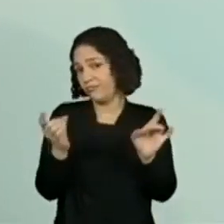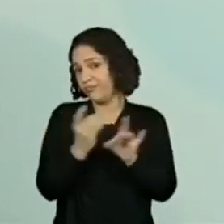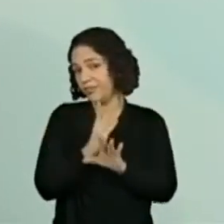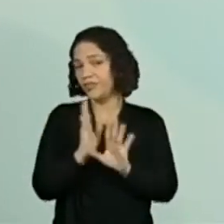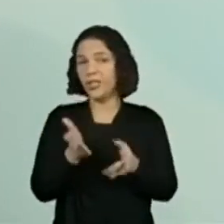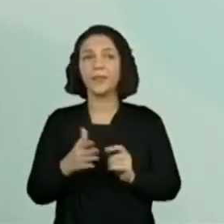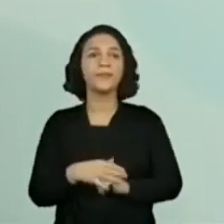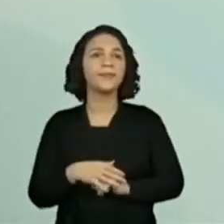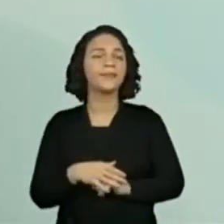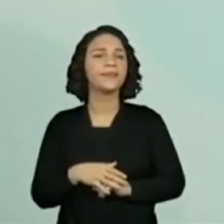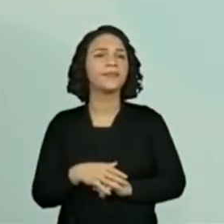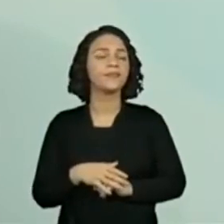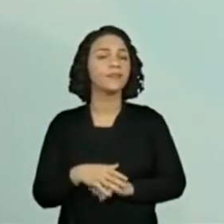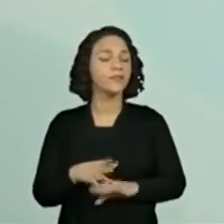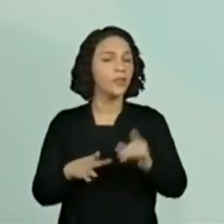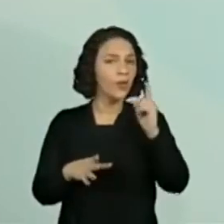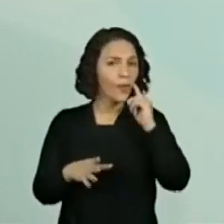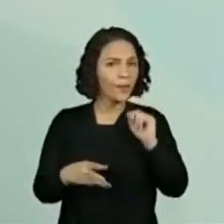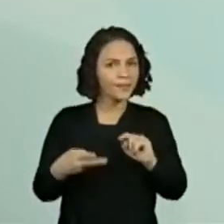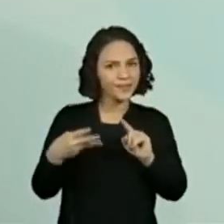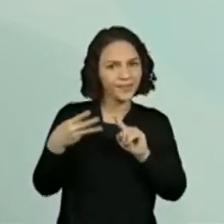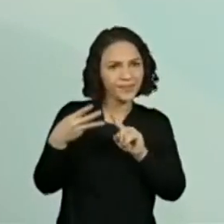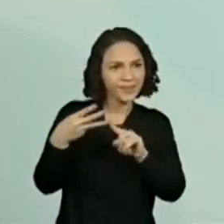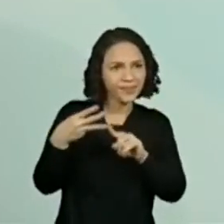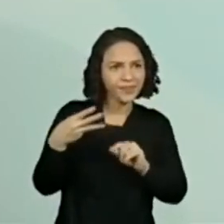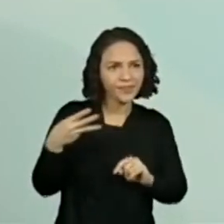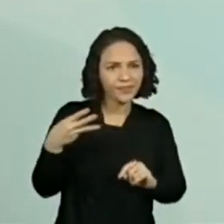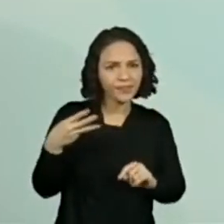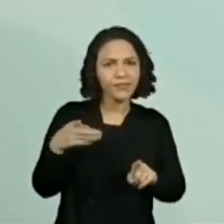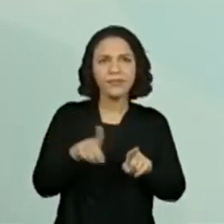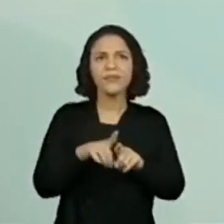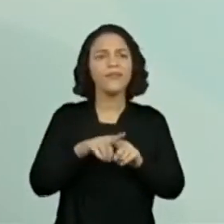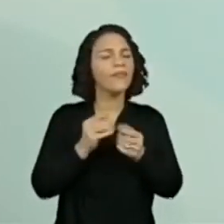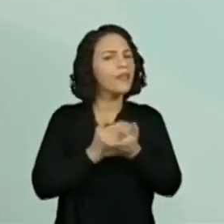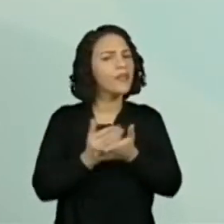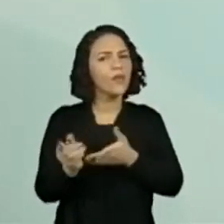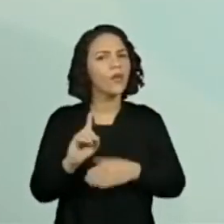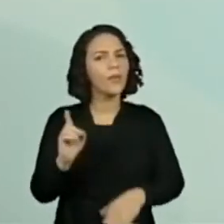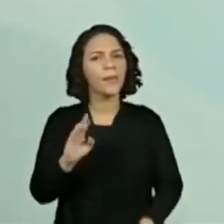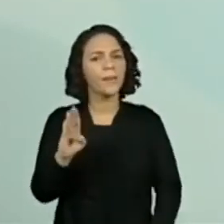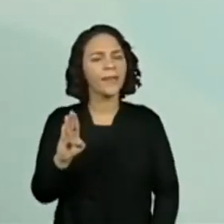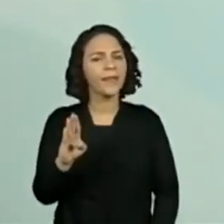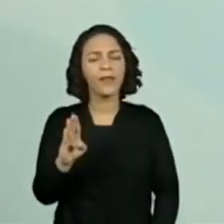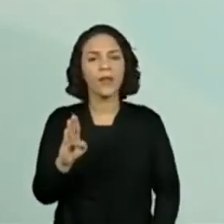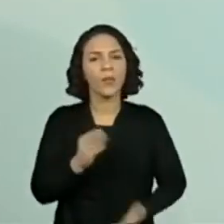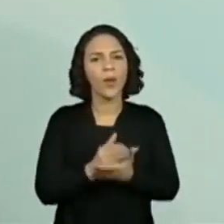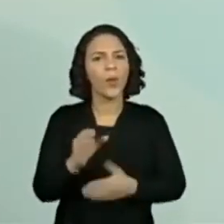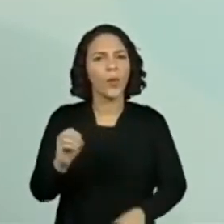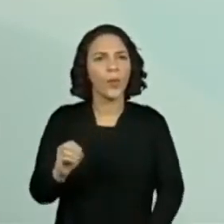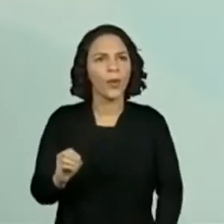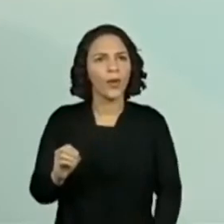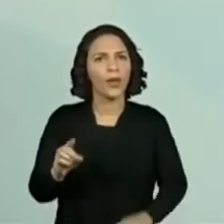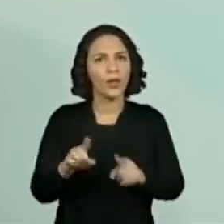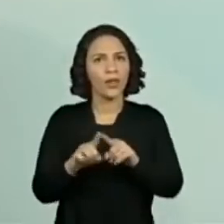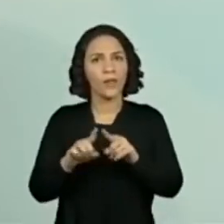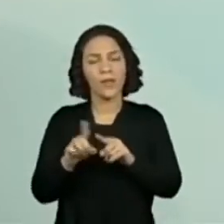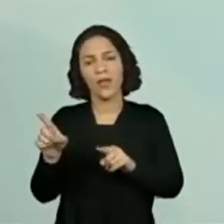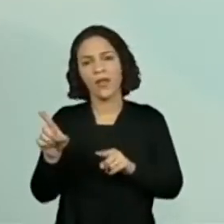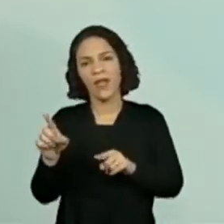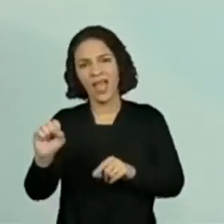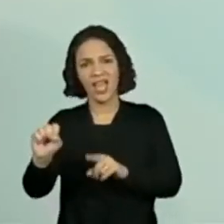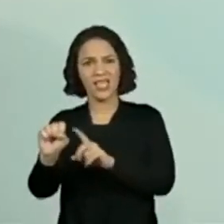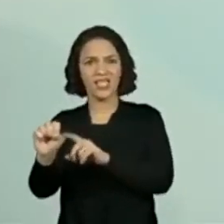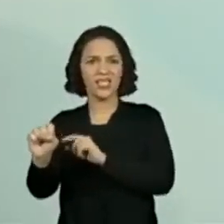escolheram. Professora Vivi, aqui também não começa com B. começa com O. E aqui também não